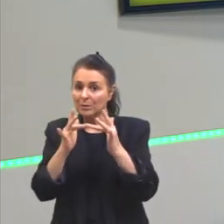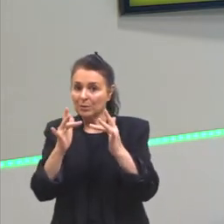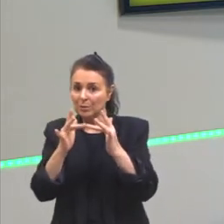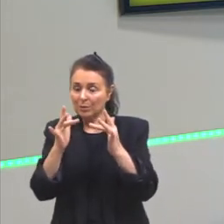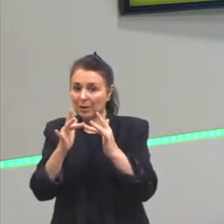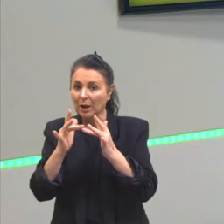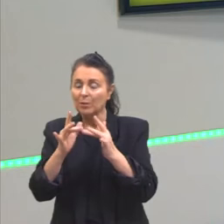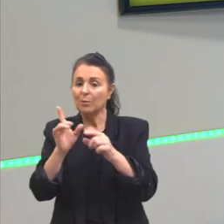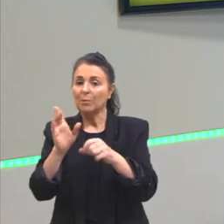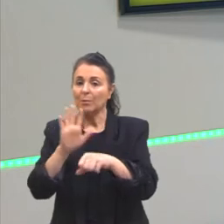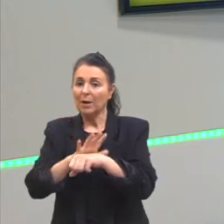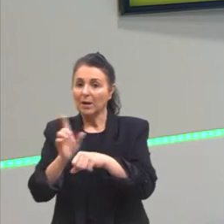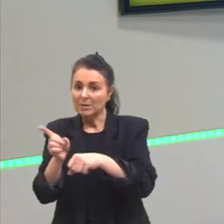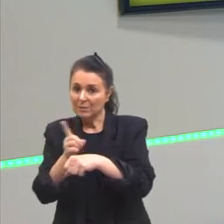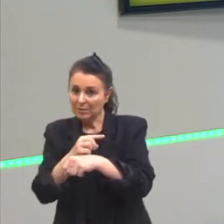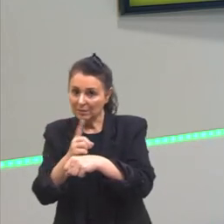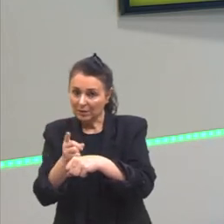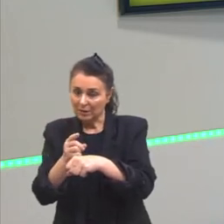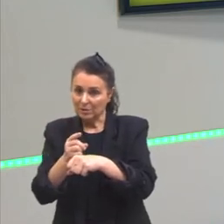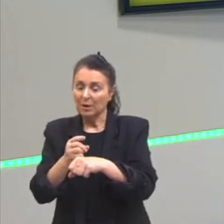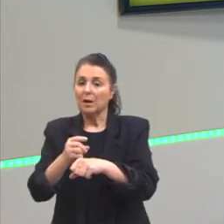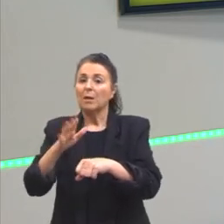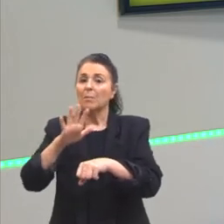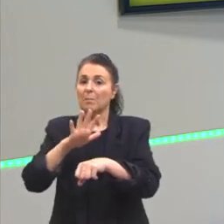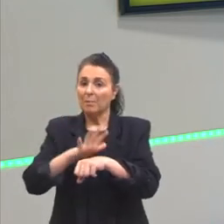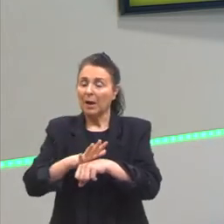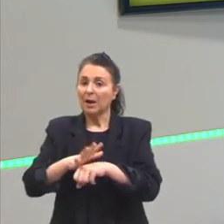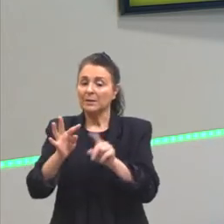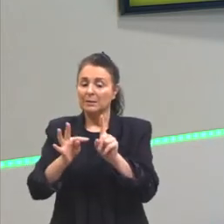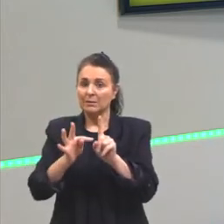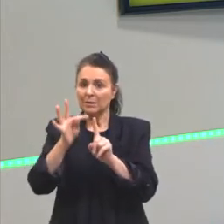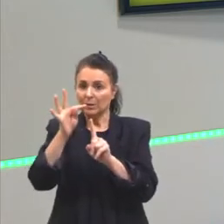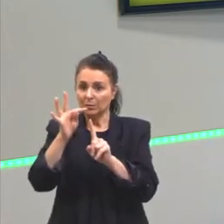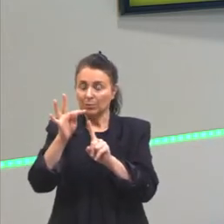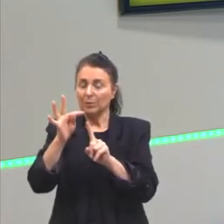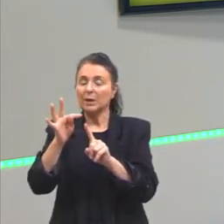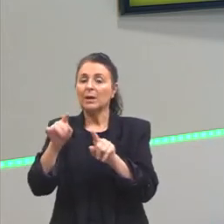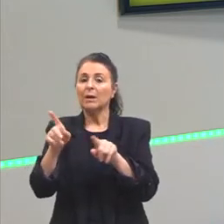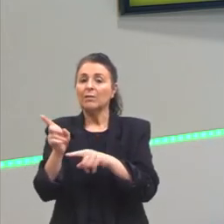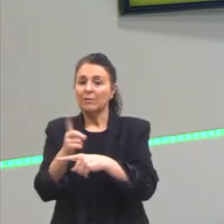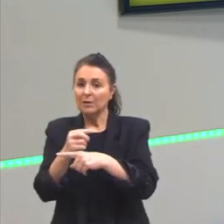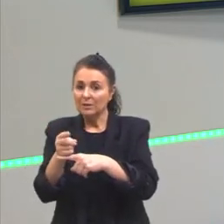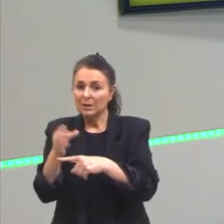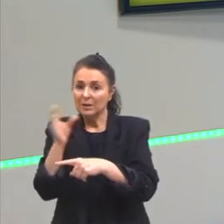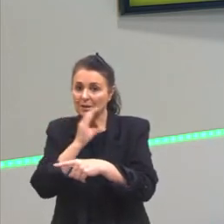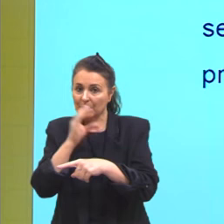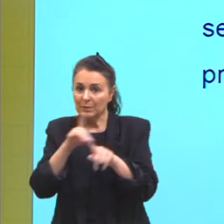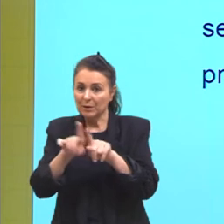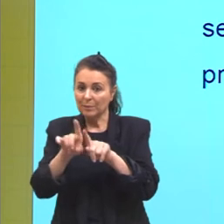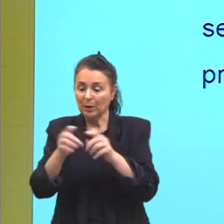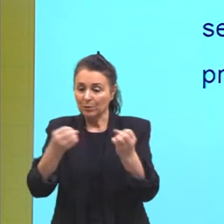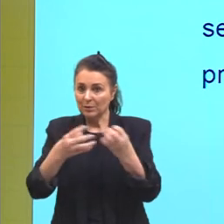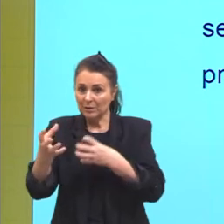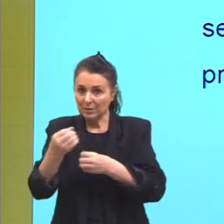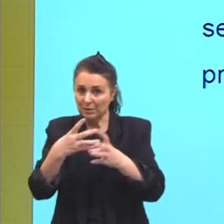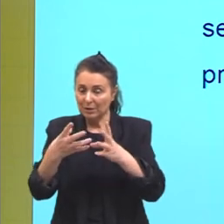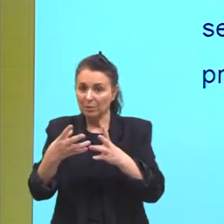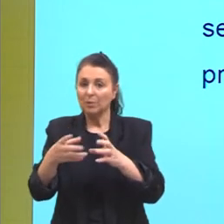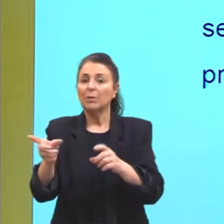velocidade. Quanto maior a temperatura, maior a velocidade. Quanto maior a concentração, maior a velocidade.